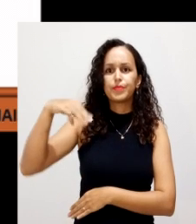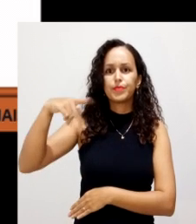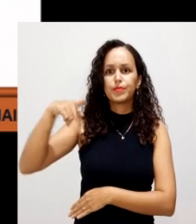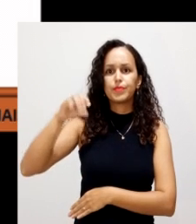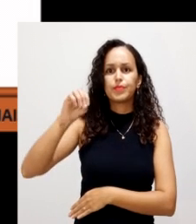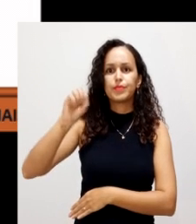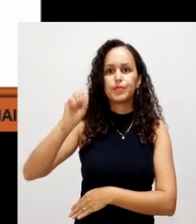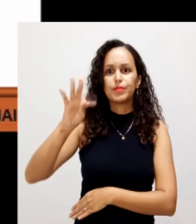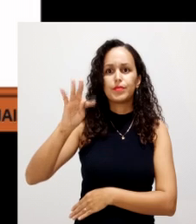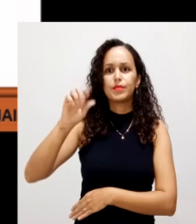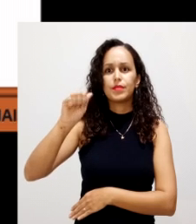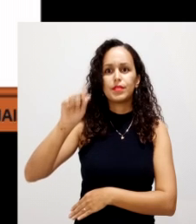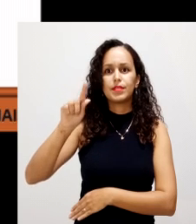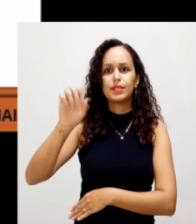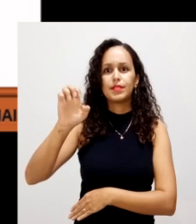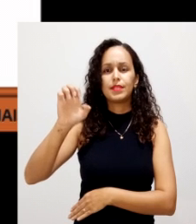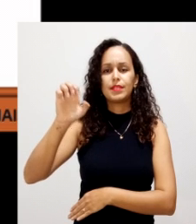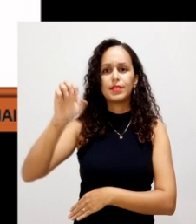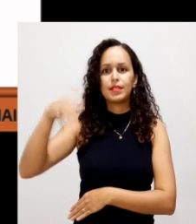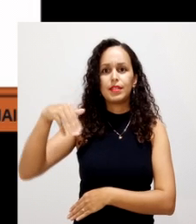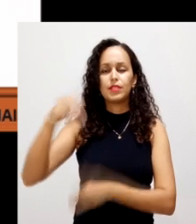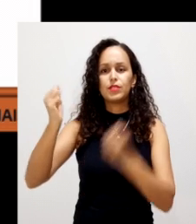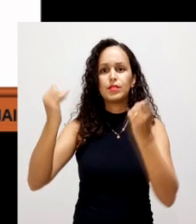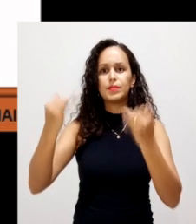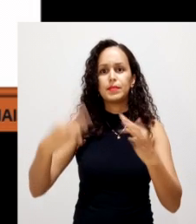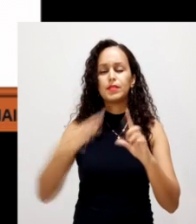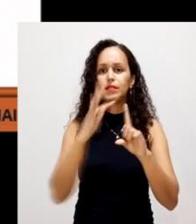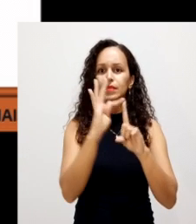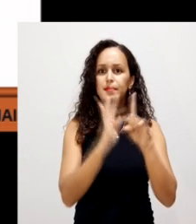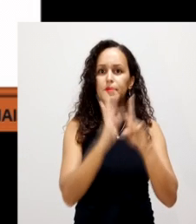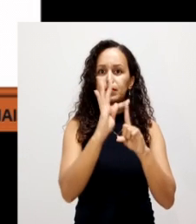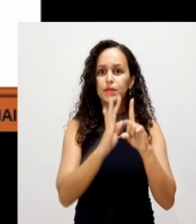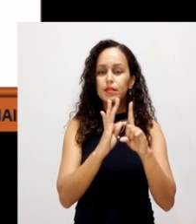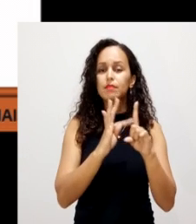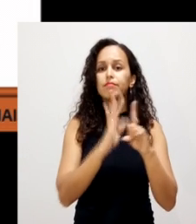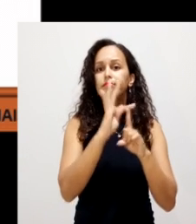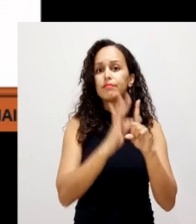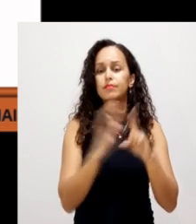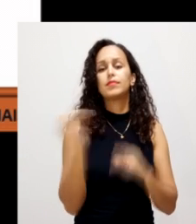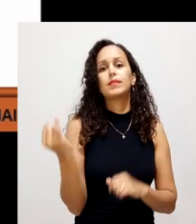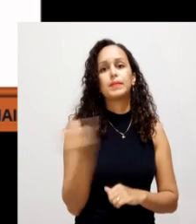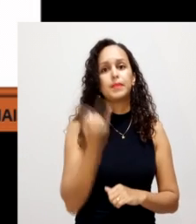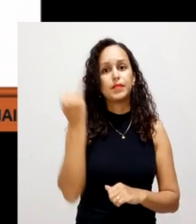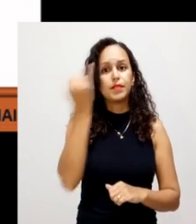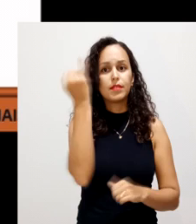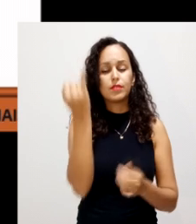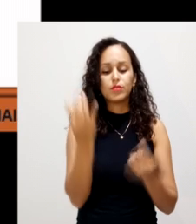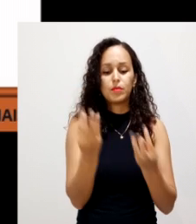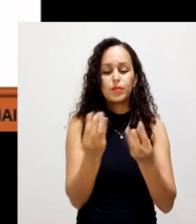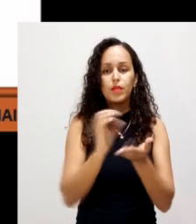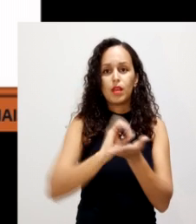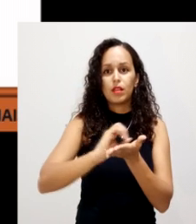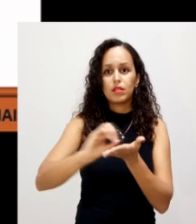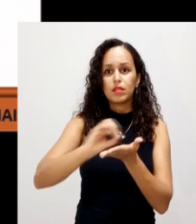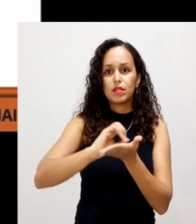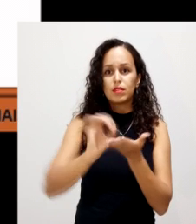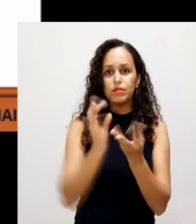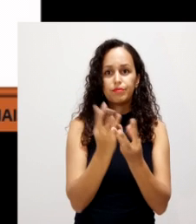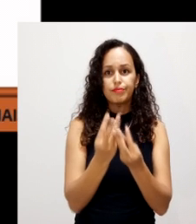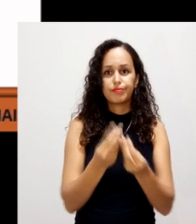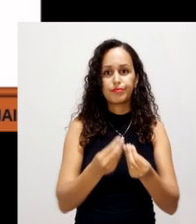da temperatura, a temperatura ela é importante além de degradar a matéria orgânica, ela também vai